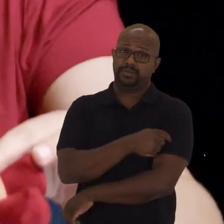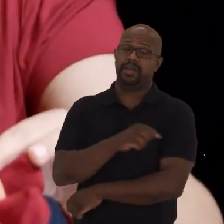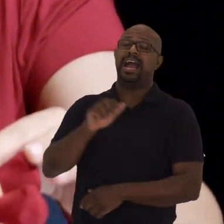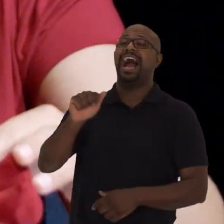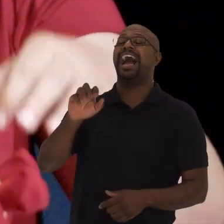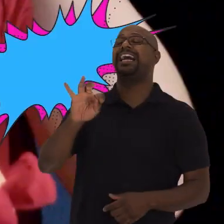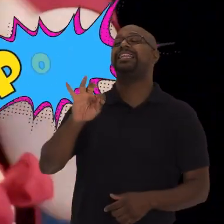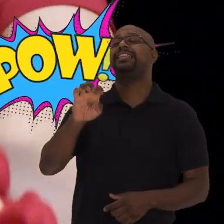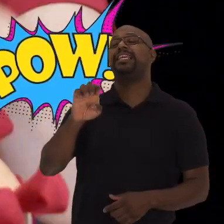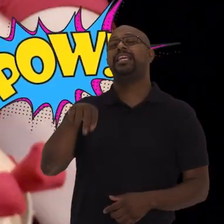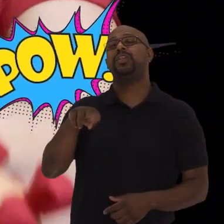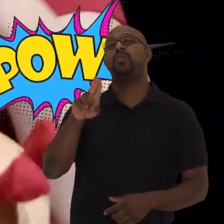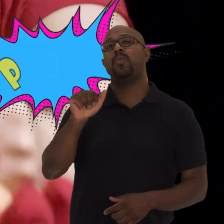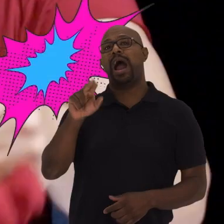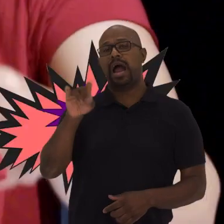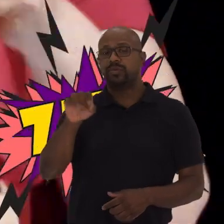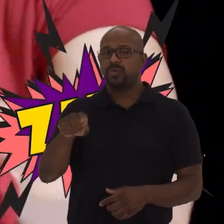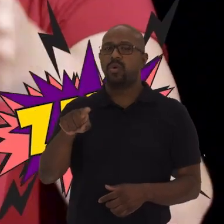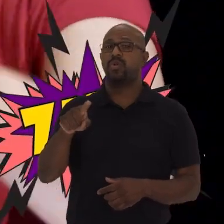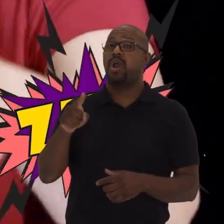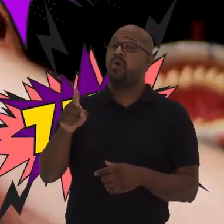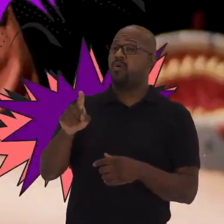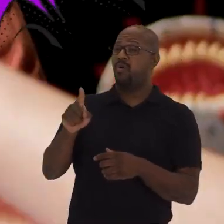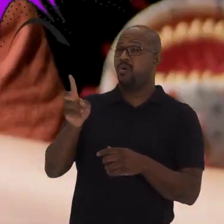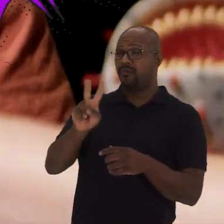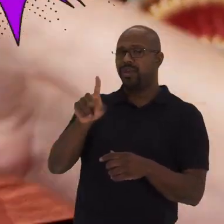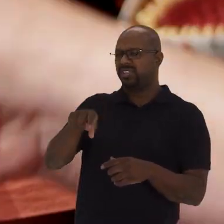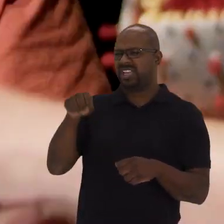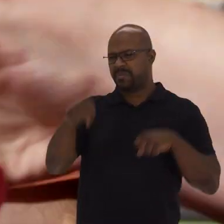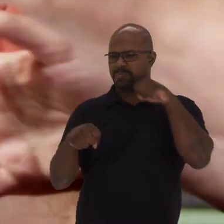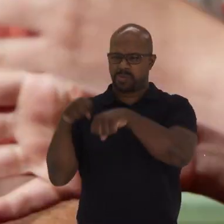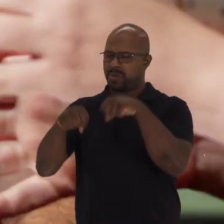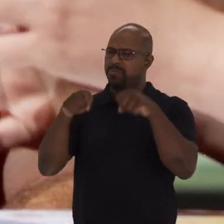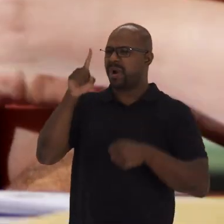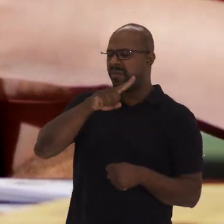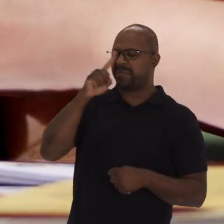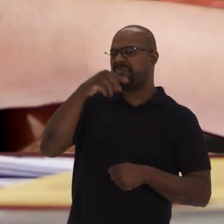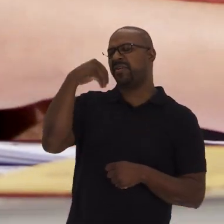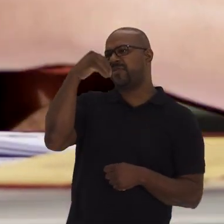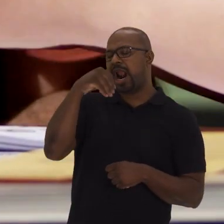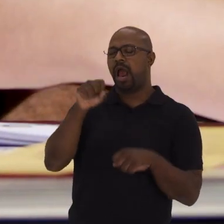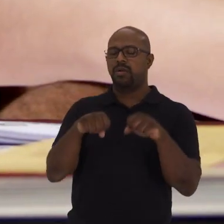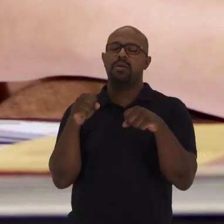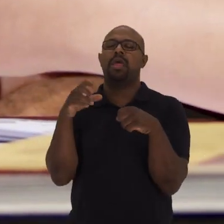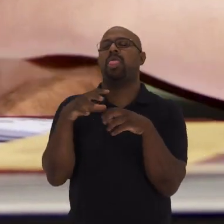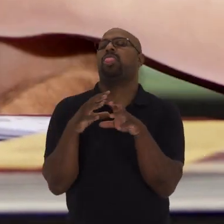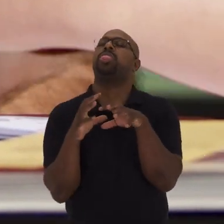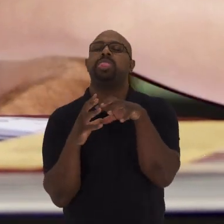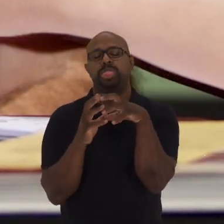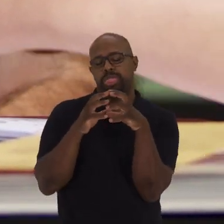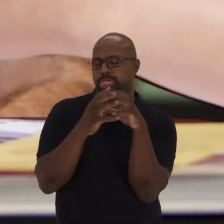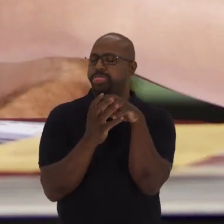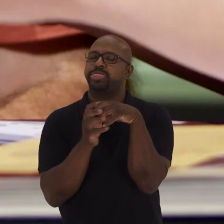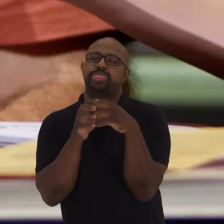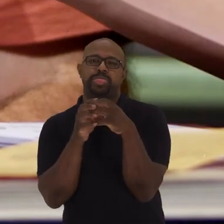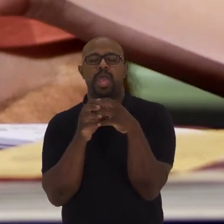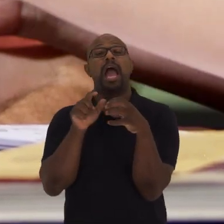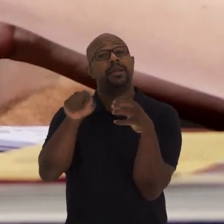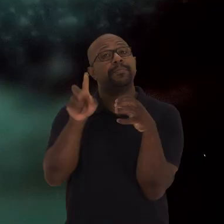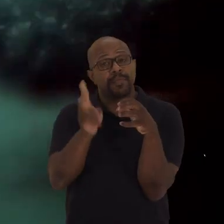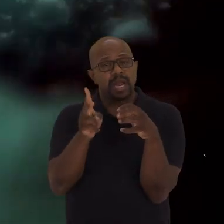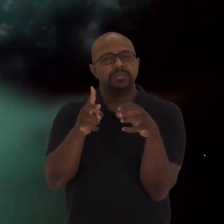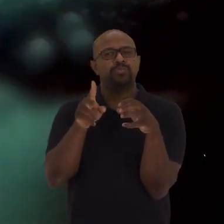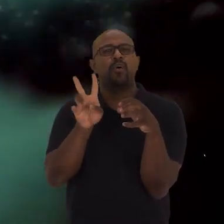atenuado O vírus é enfraquecido Ela dá socos no vírus E depois ele é usado Para fazer a